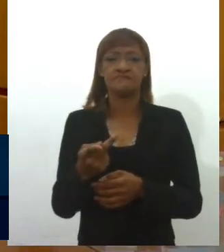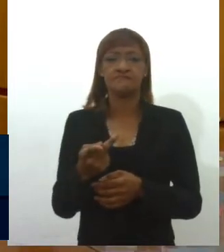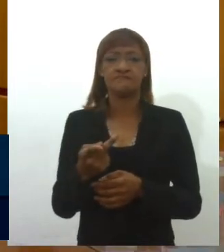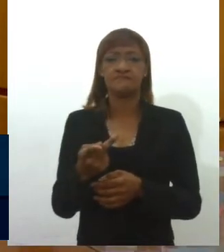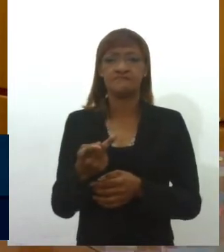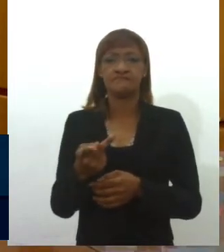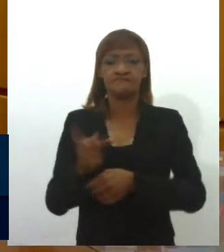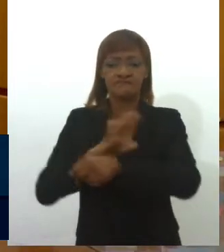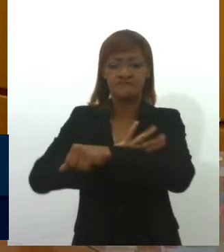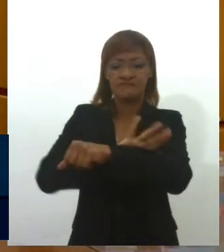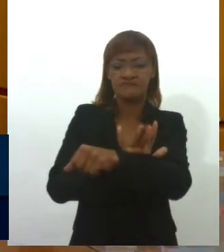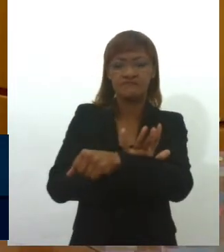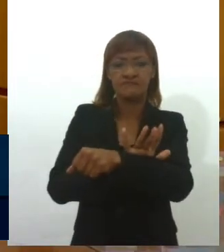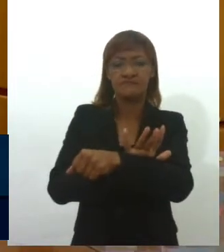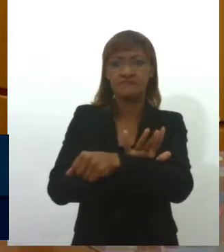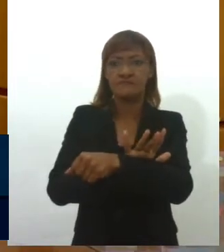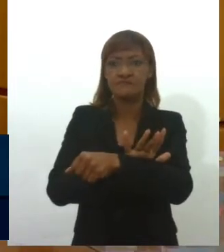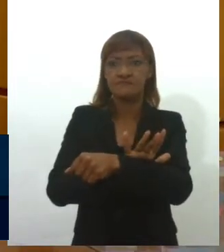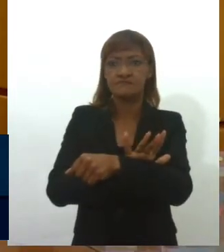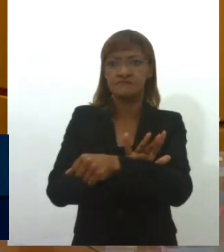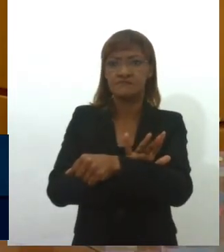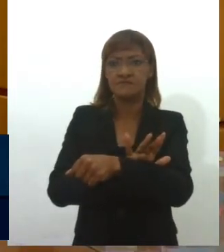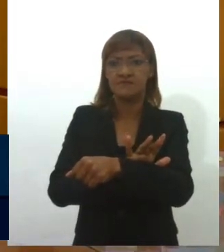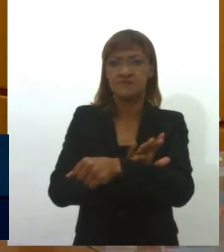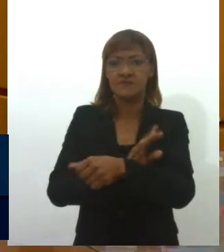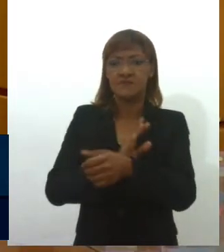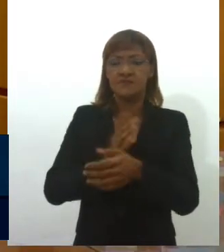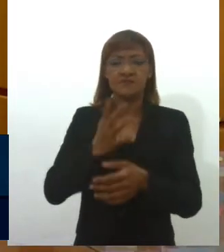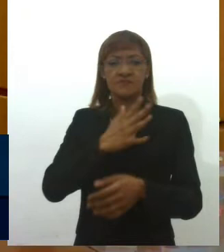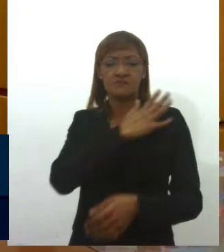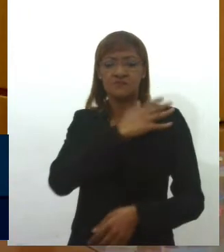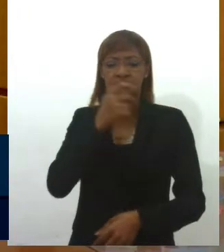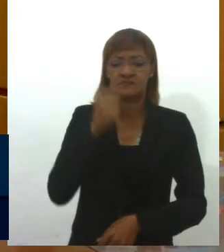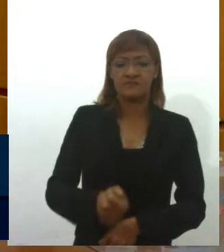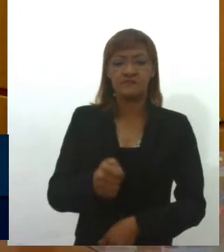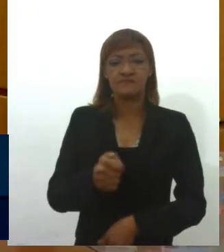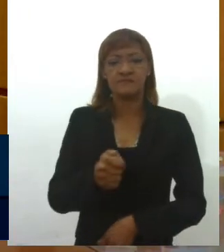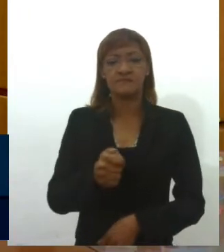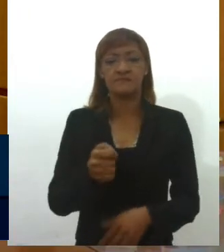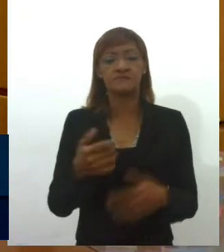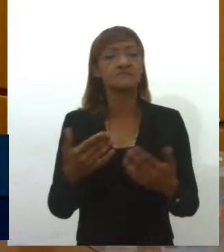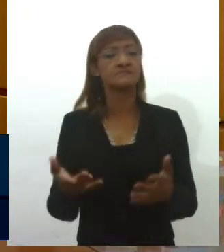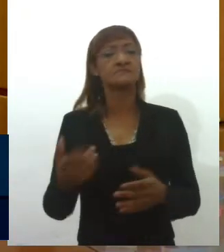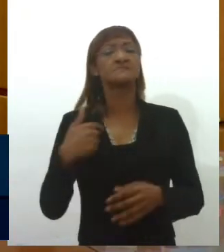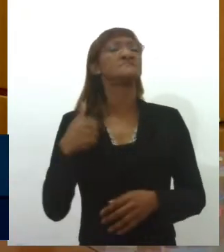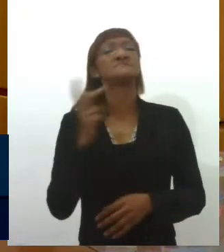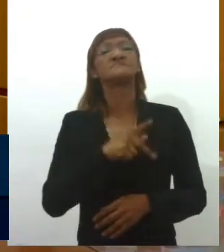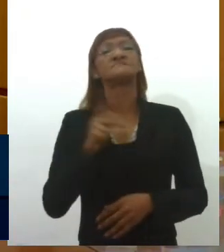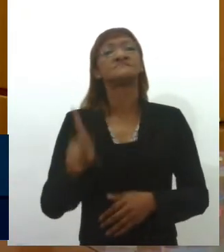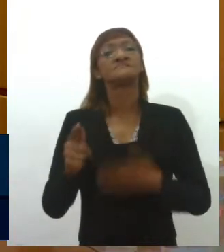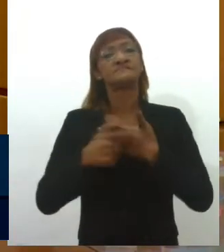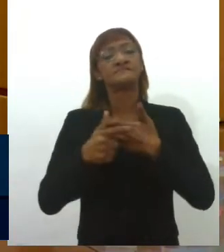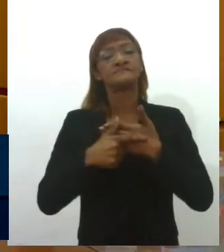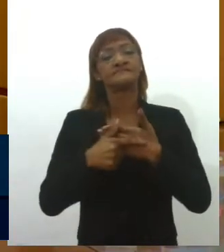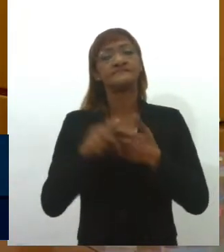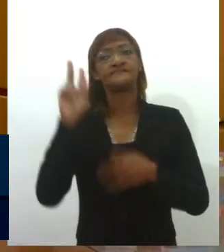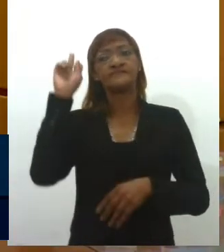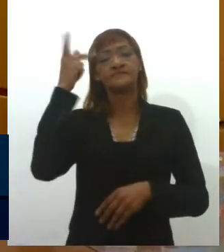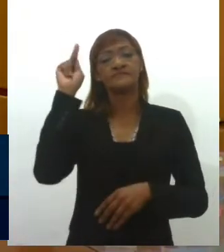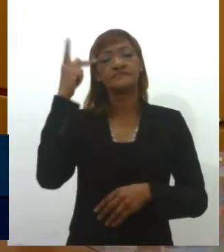nazista. Me senti na obrigação de vir aqui à tribuna como professor de história, como